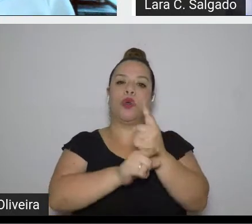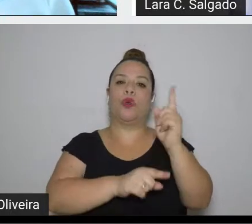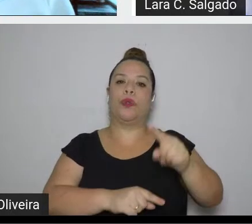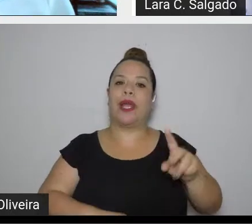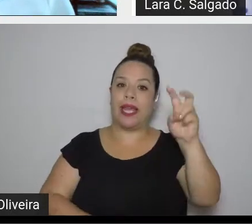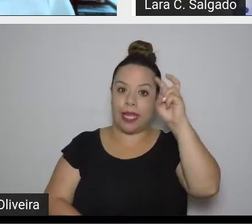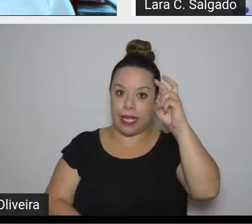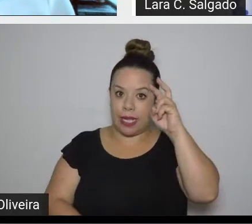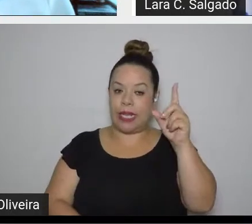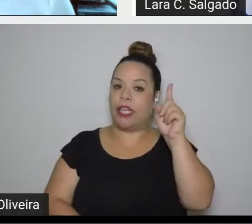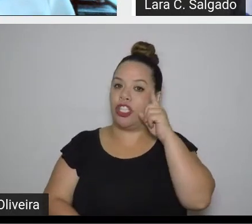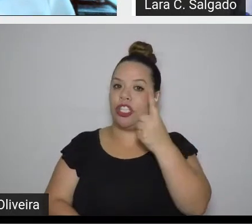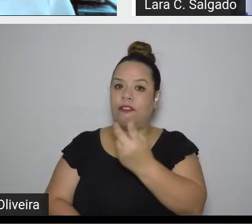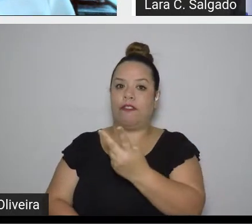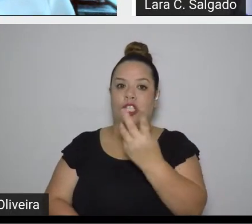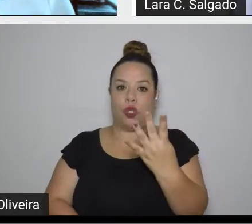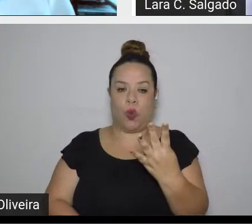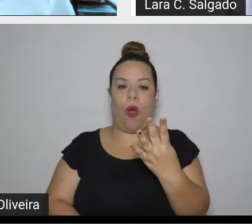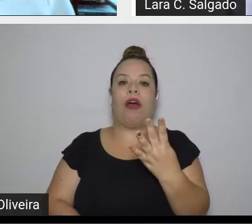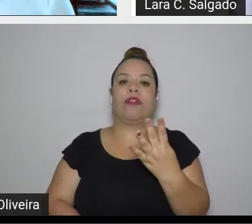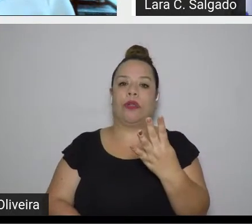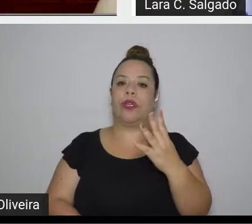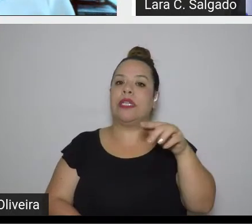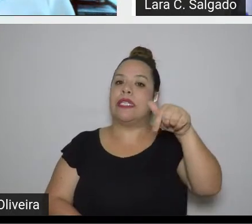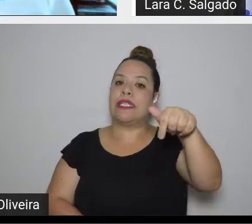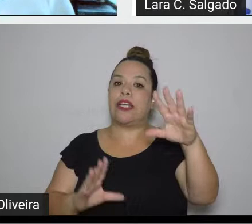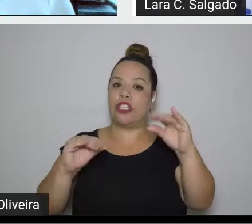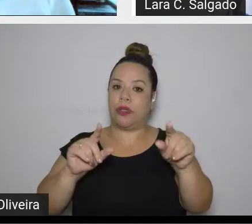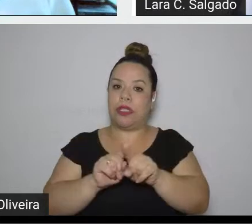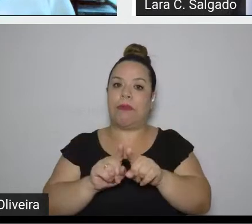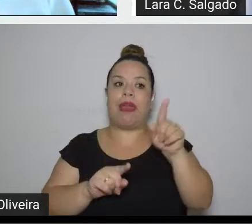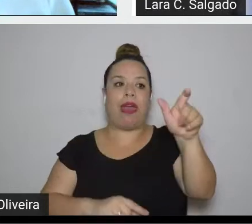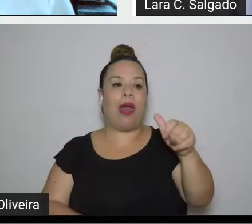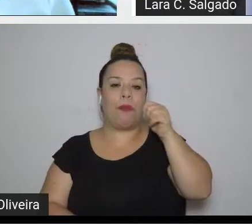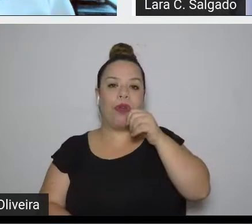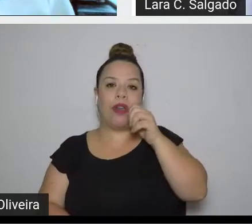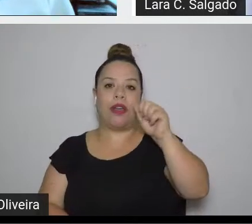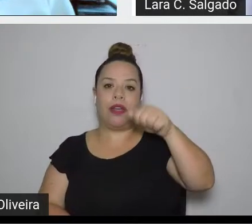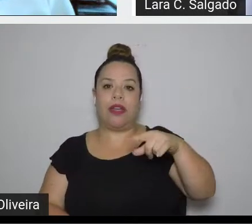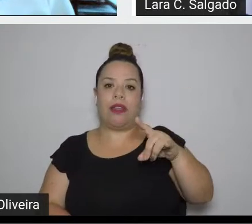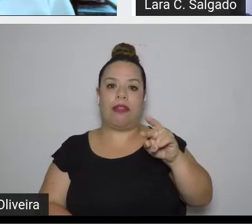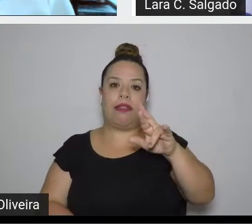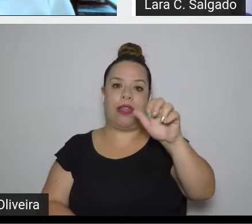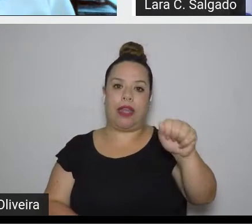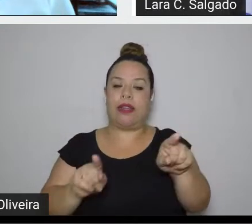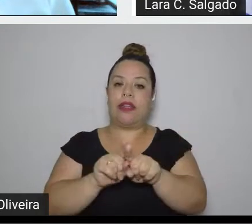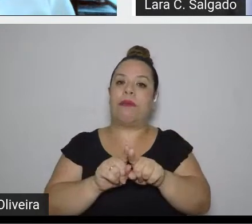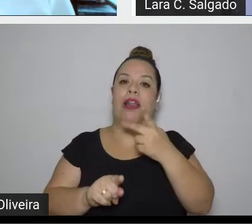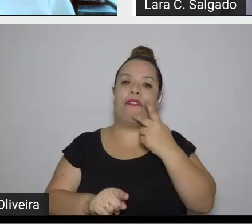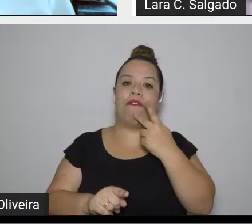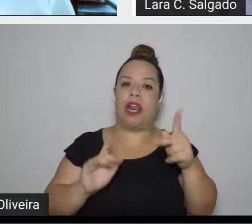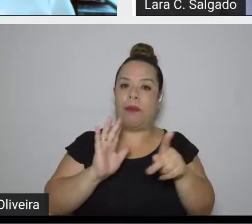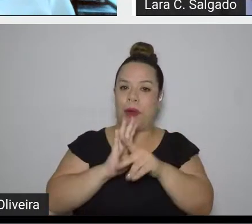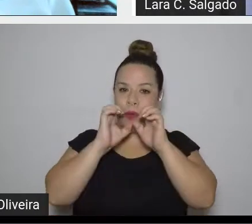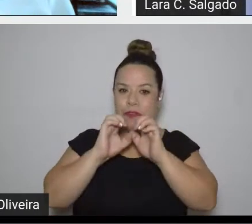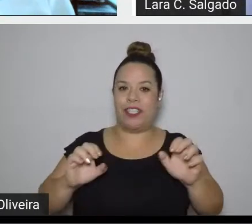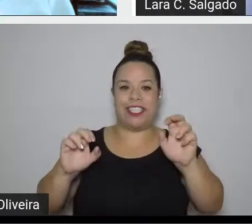às sete horas com a Andrea del Fuego que ela falará sobre o Evangelho segundo Jesus Cristo então já pegando